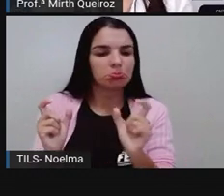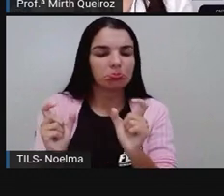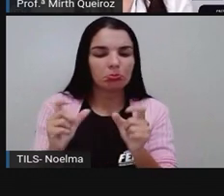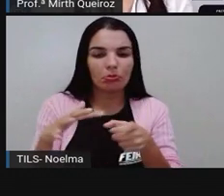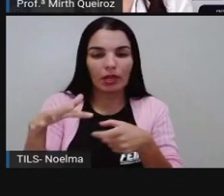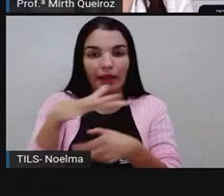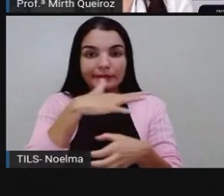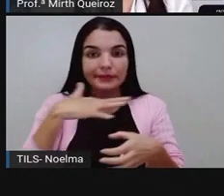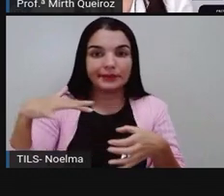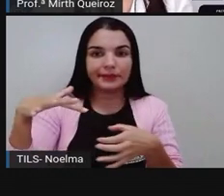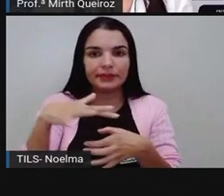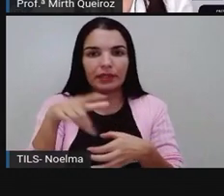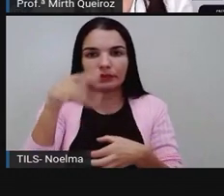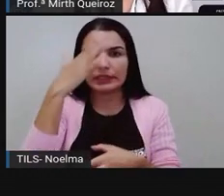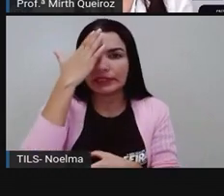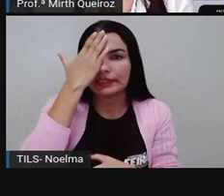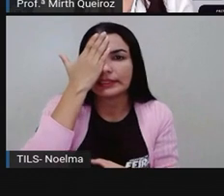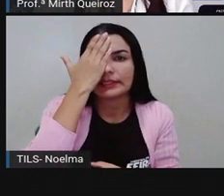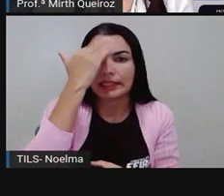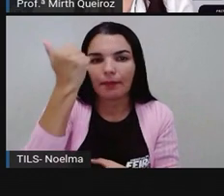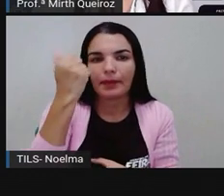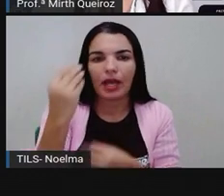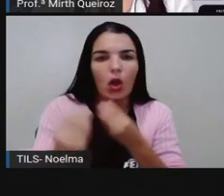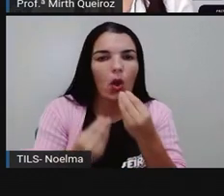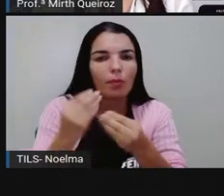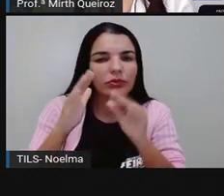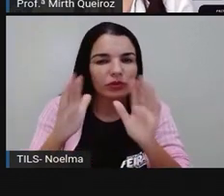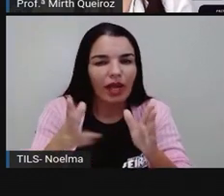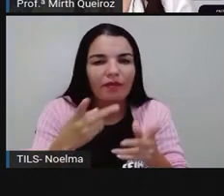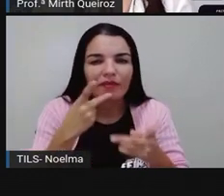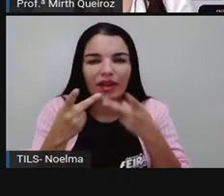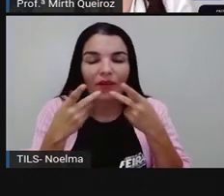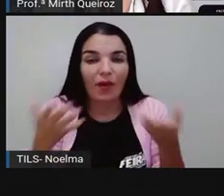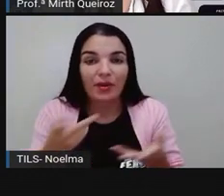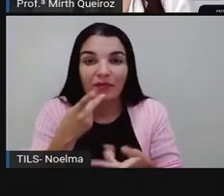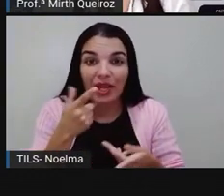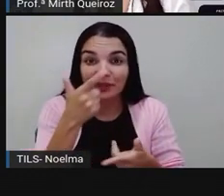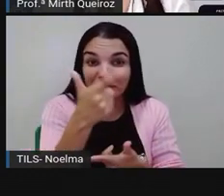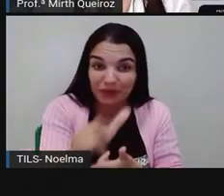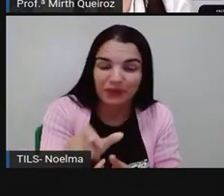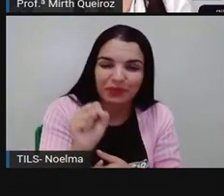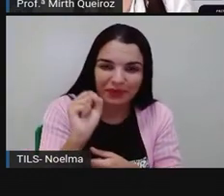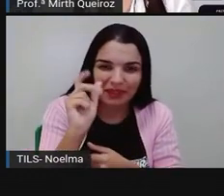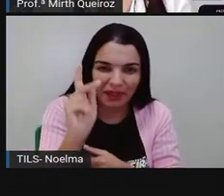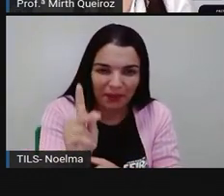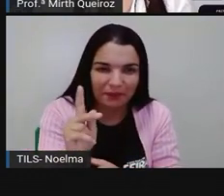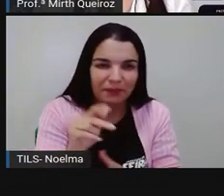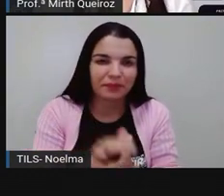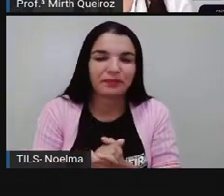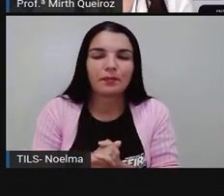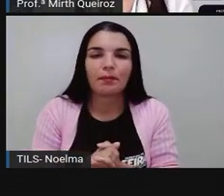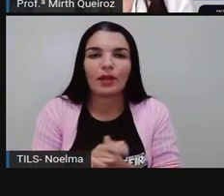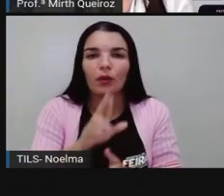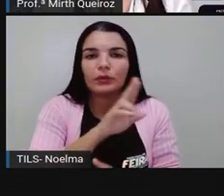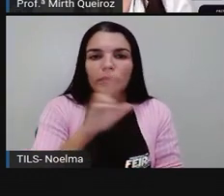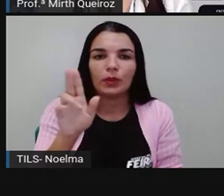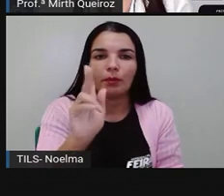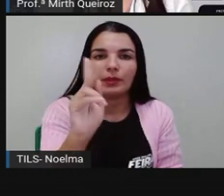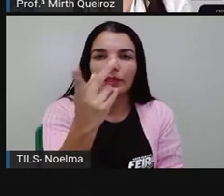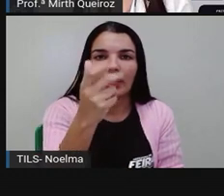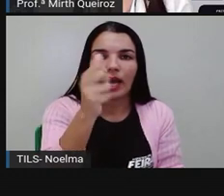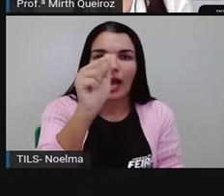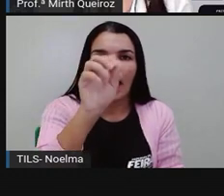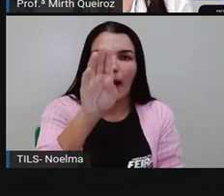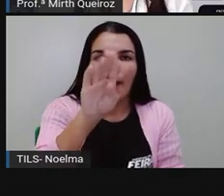saibam utilizar, e a gente já falou sobre eles, nós vamos reforçar aí um pouquinho mais, que é sobre habitat e nicho